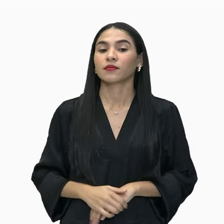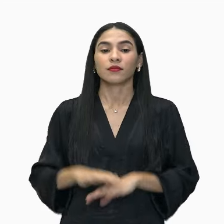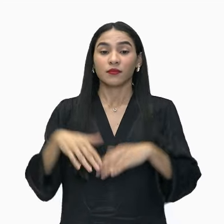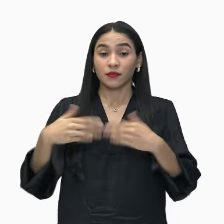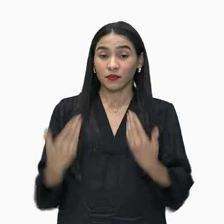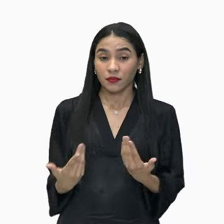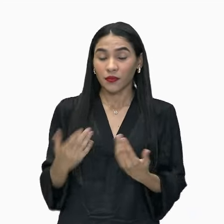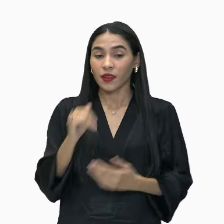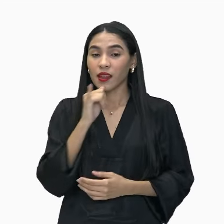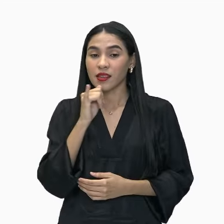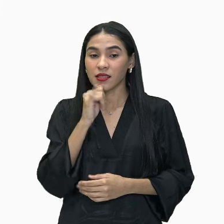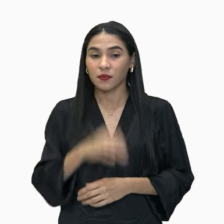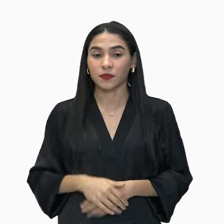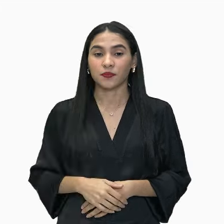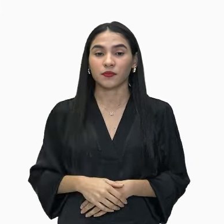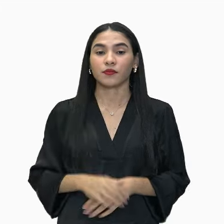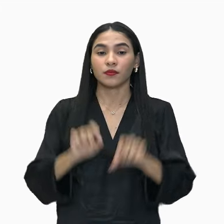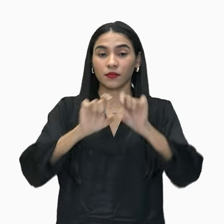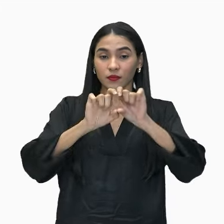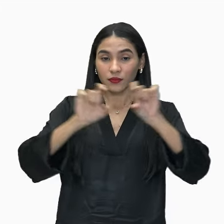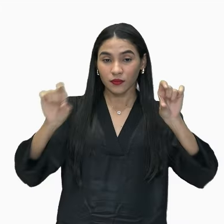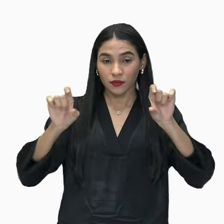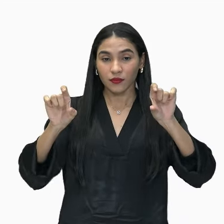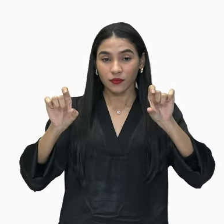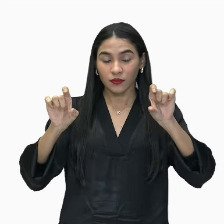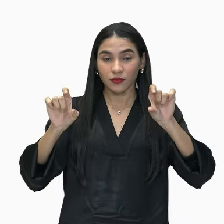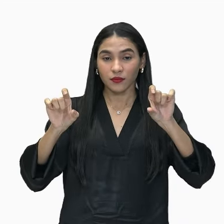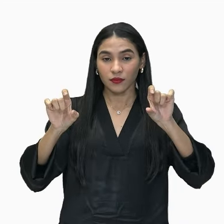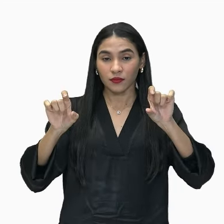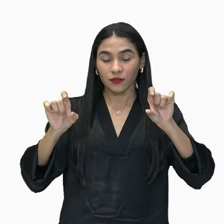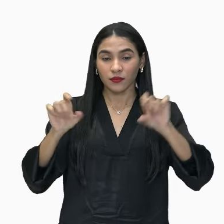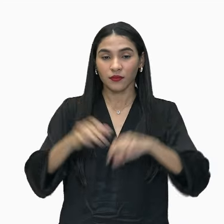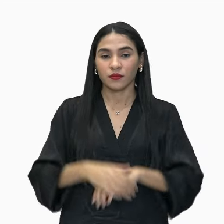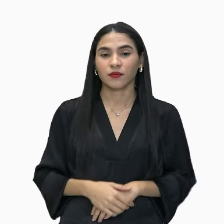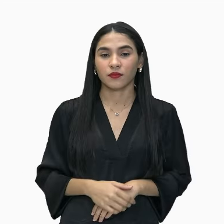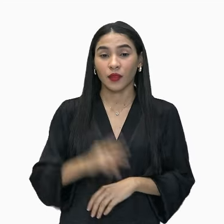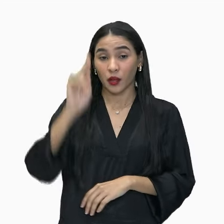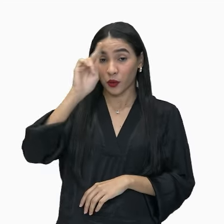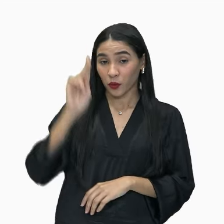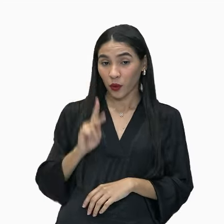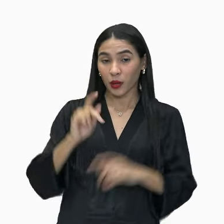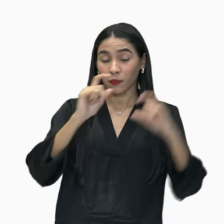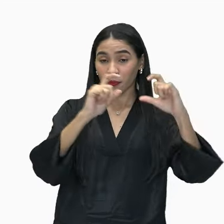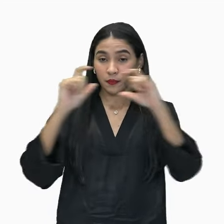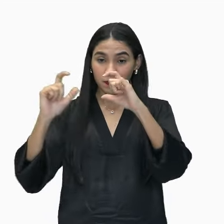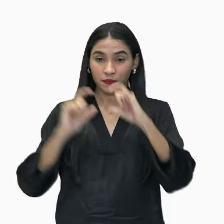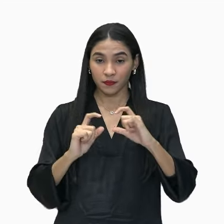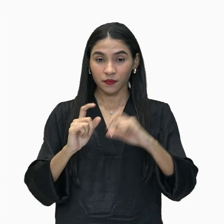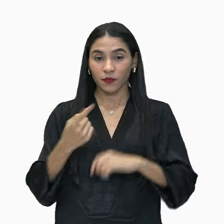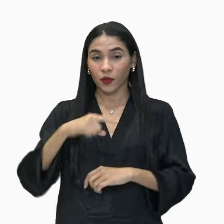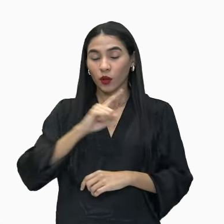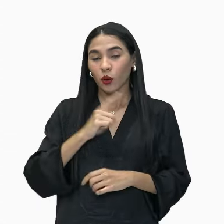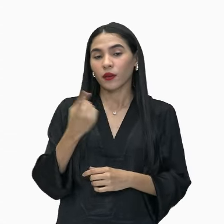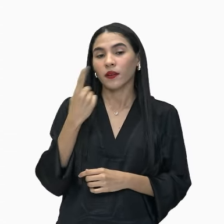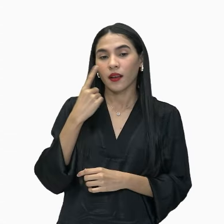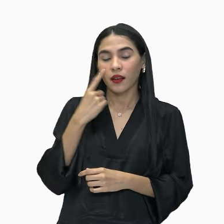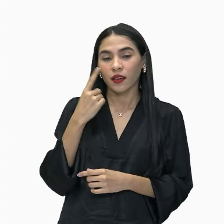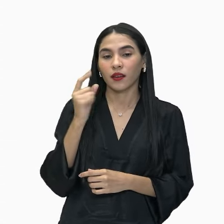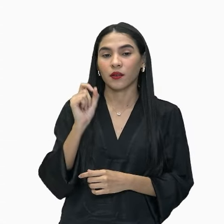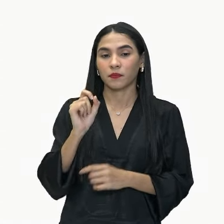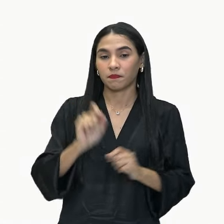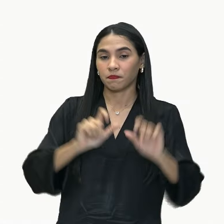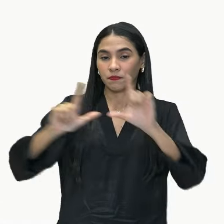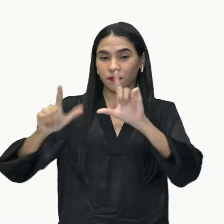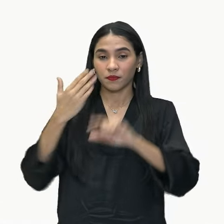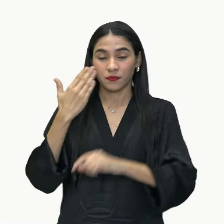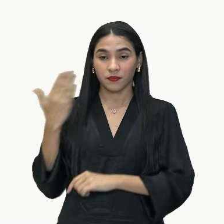Então, pegando um trecho aí dessa nossa tirinha, história em quadrinho aí que nós temos, vamos então observar aí na nossa próxima